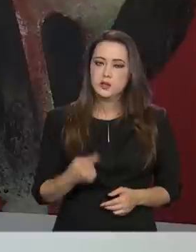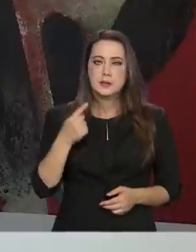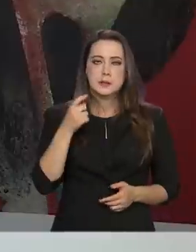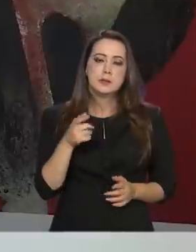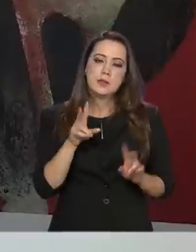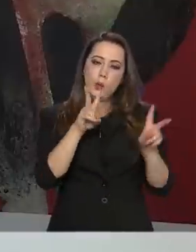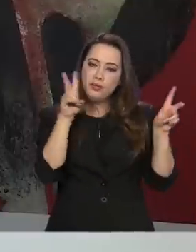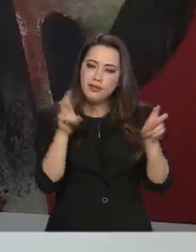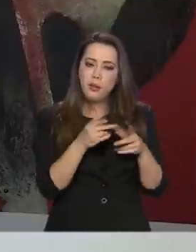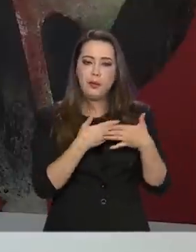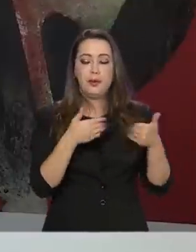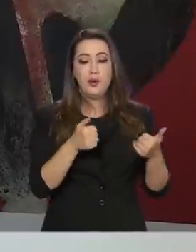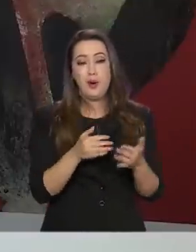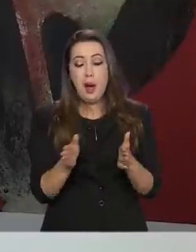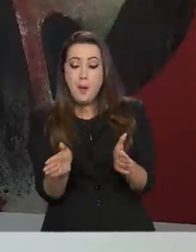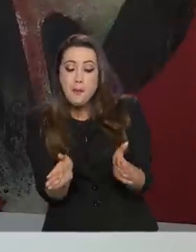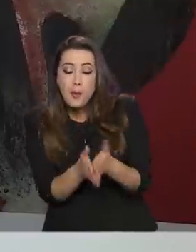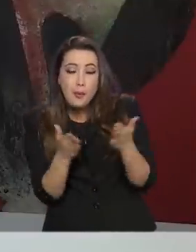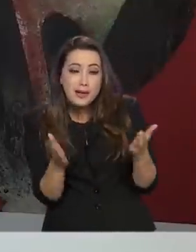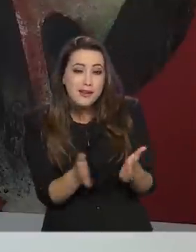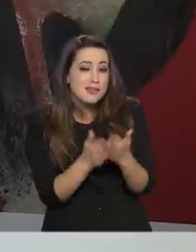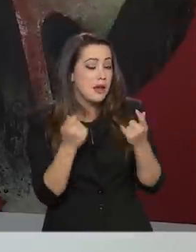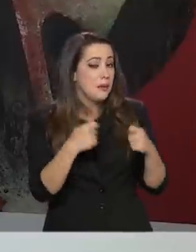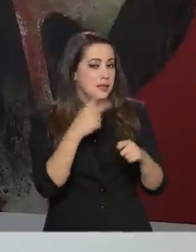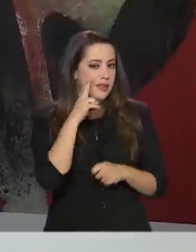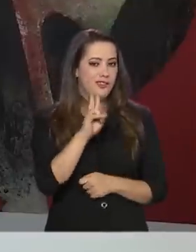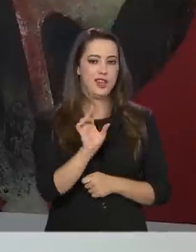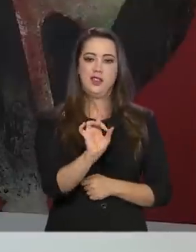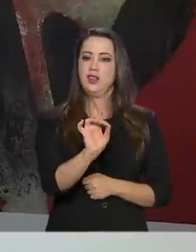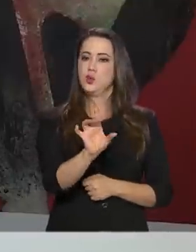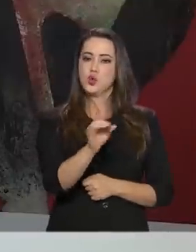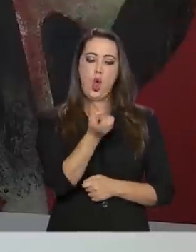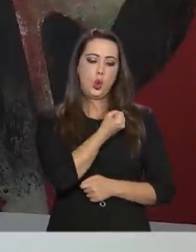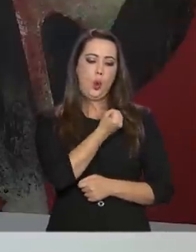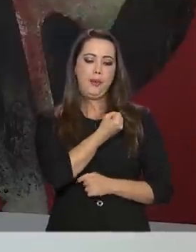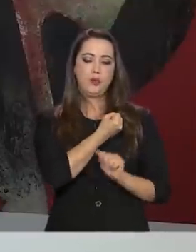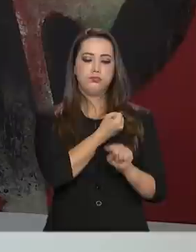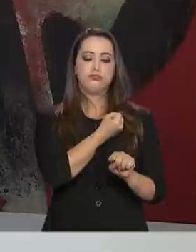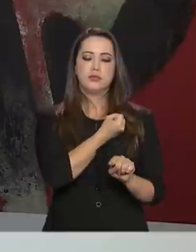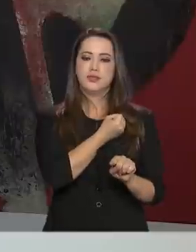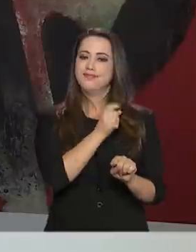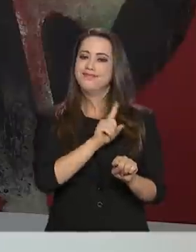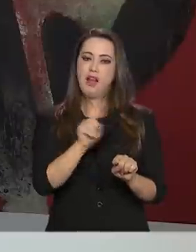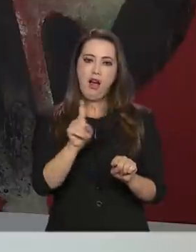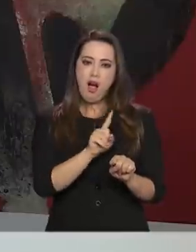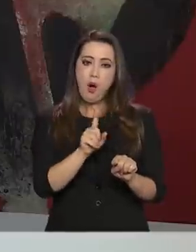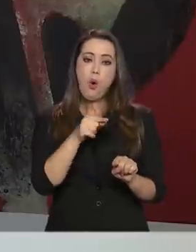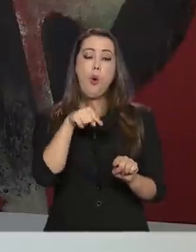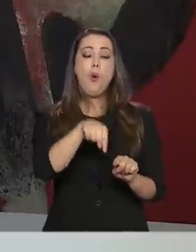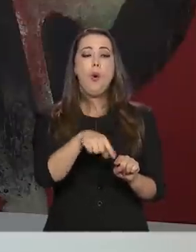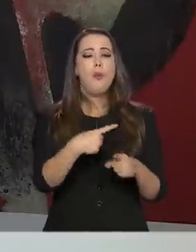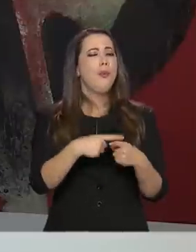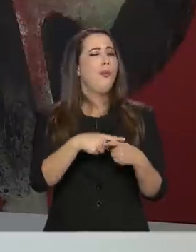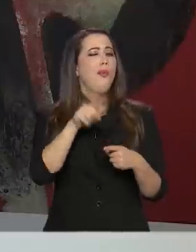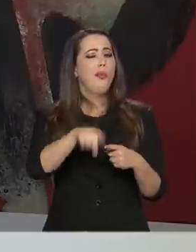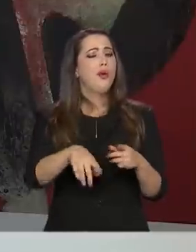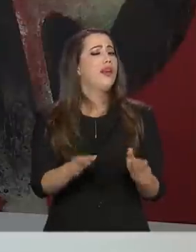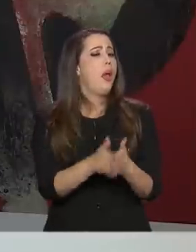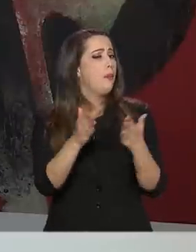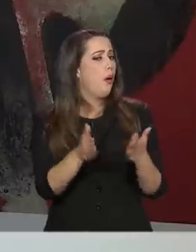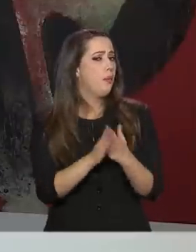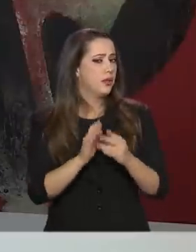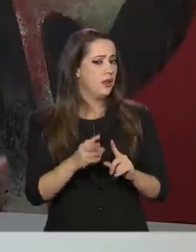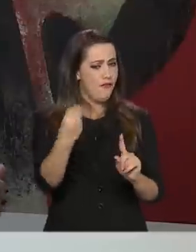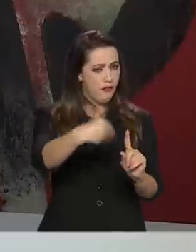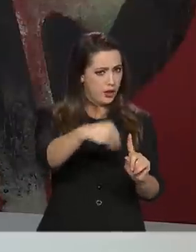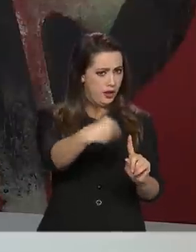amplo. A pobreza tem que ser encarada não como um número, num ponto. Você tem que combater a vulnerabilidade da pobreza. Se